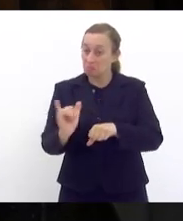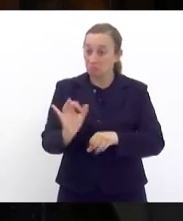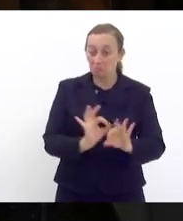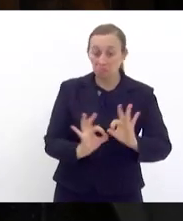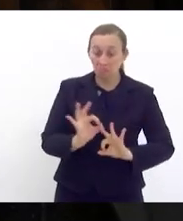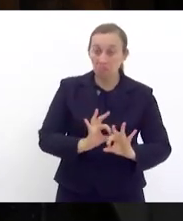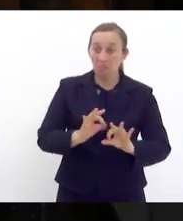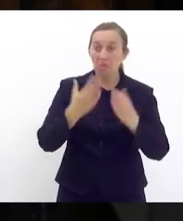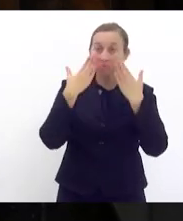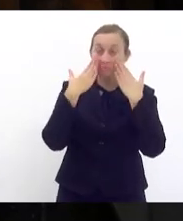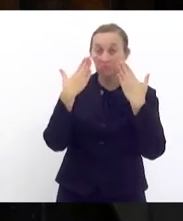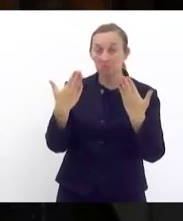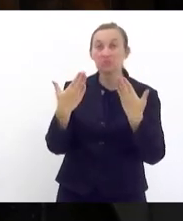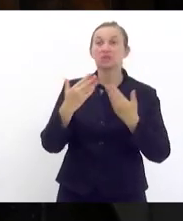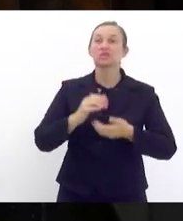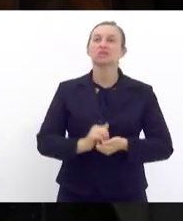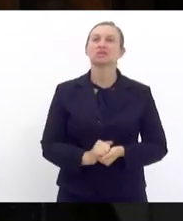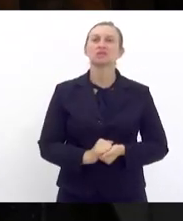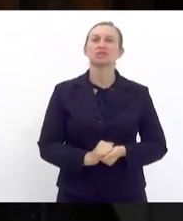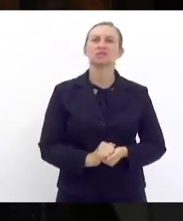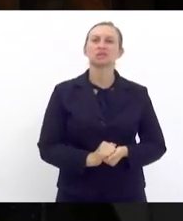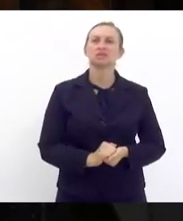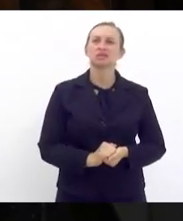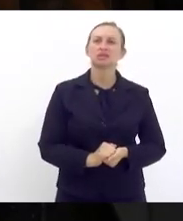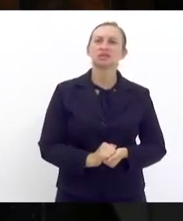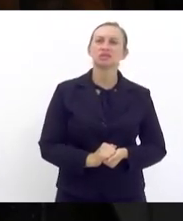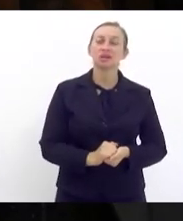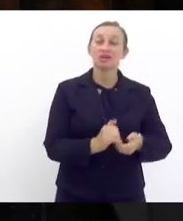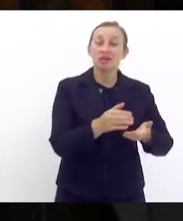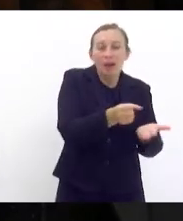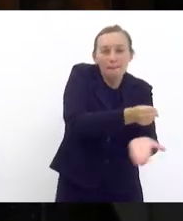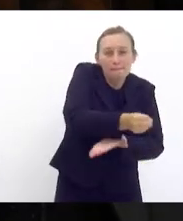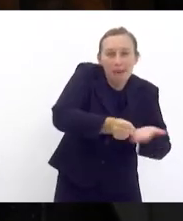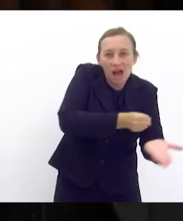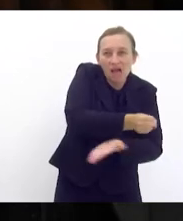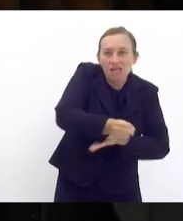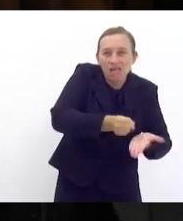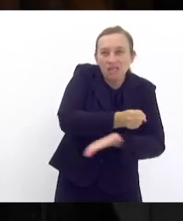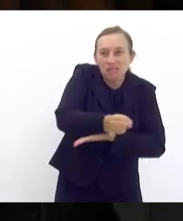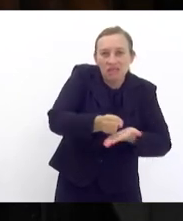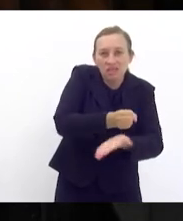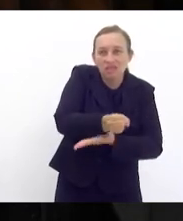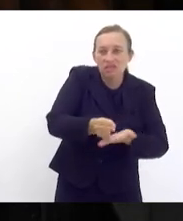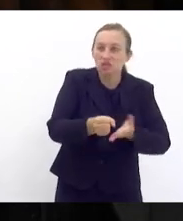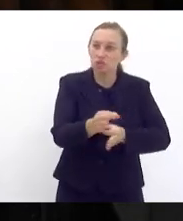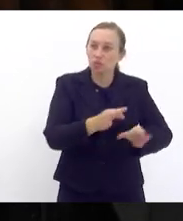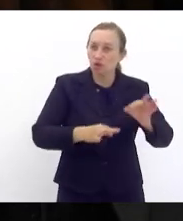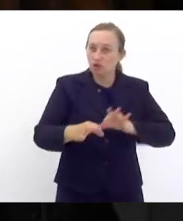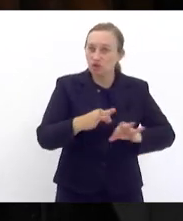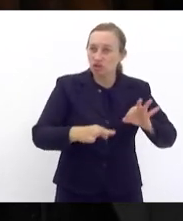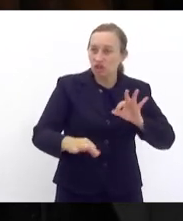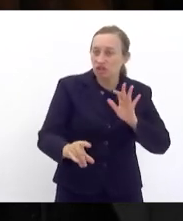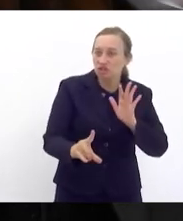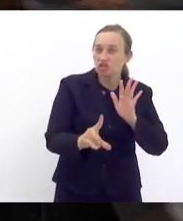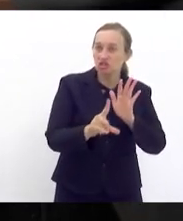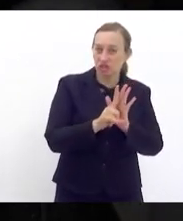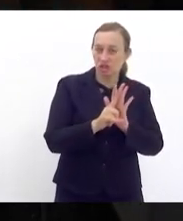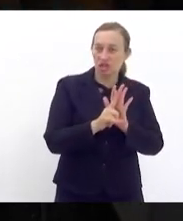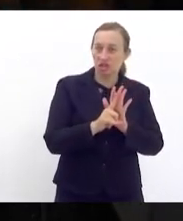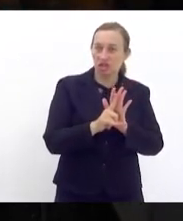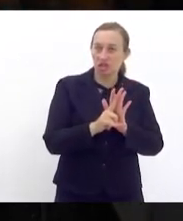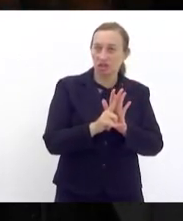apresentassem as premissas básicas do projeto de lei das diretrizes